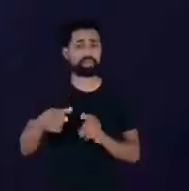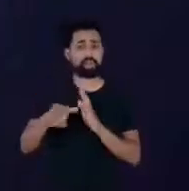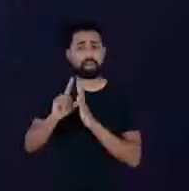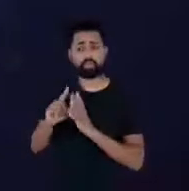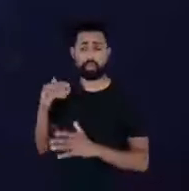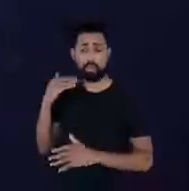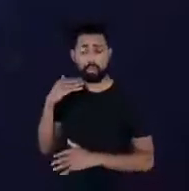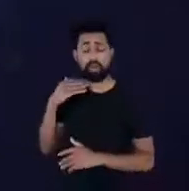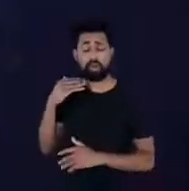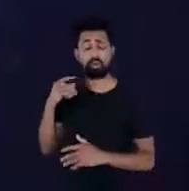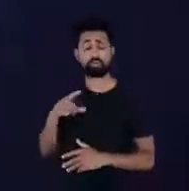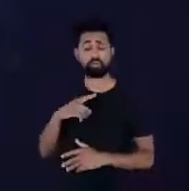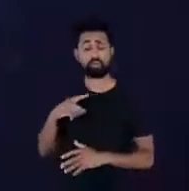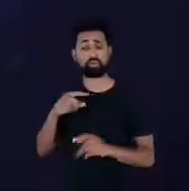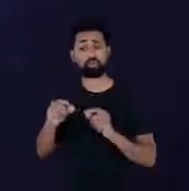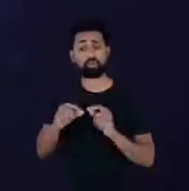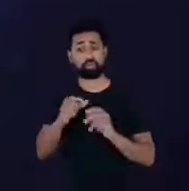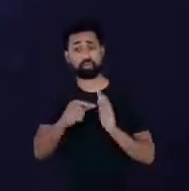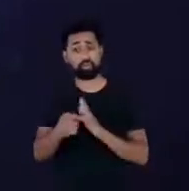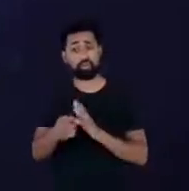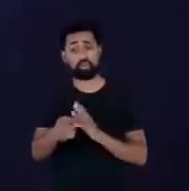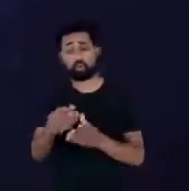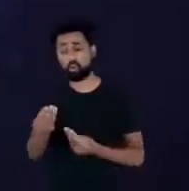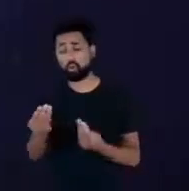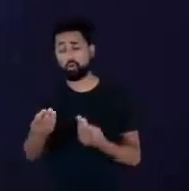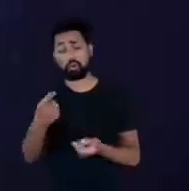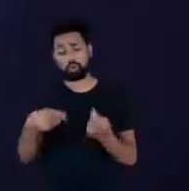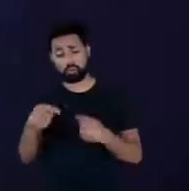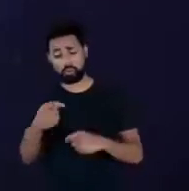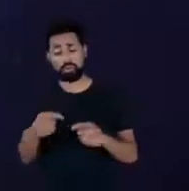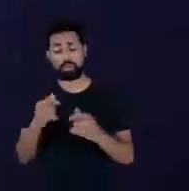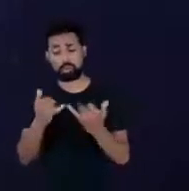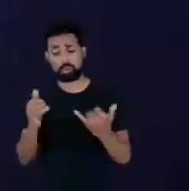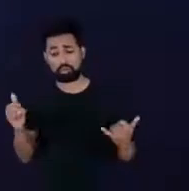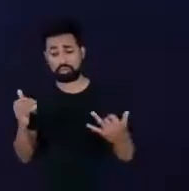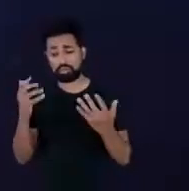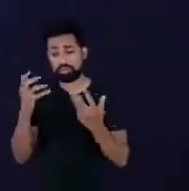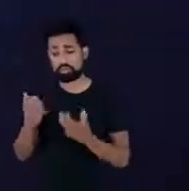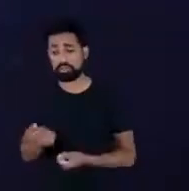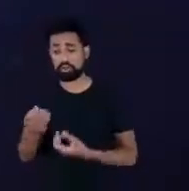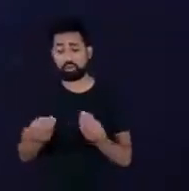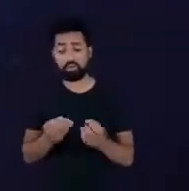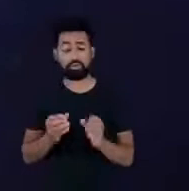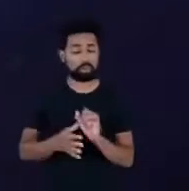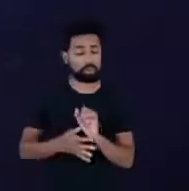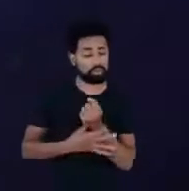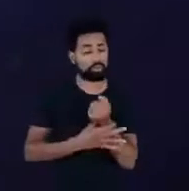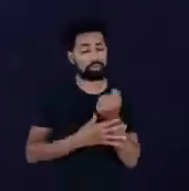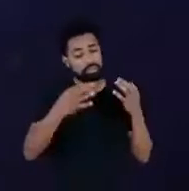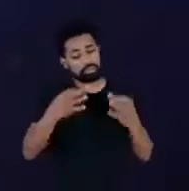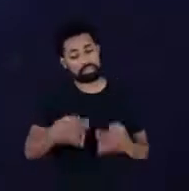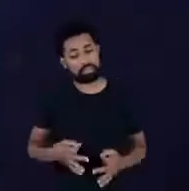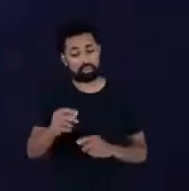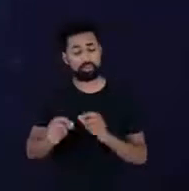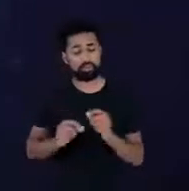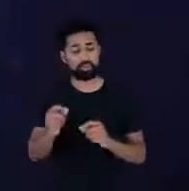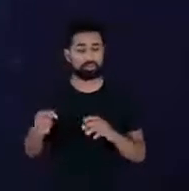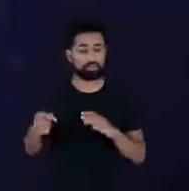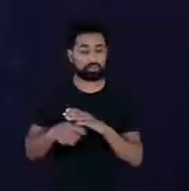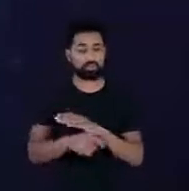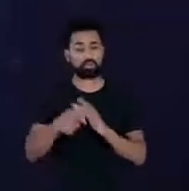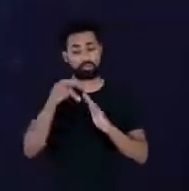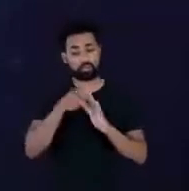interpretar a economia de energia e aceitar ela como uma garantia real para a financiabilidade do projeto